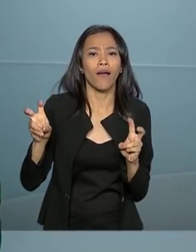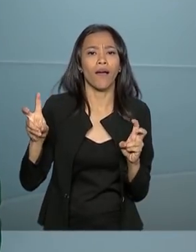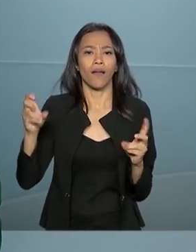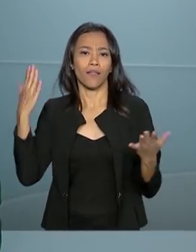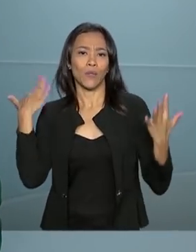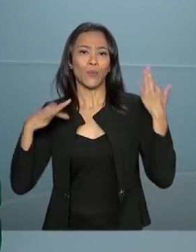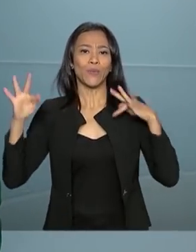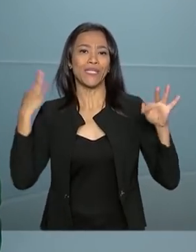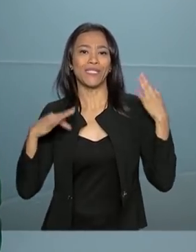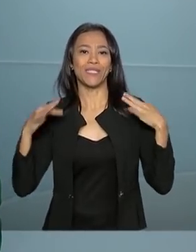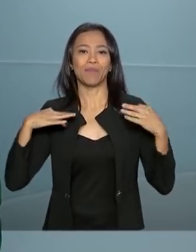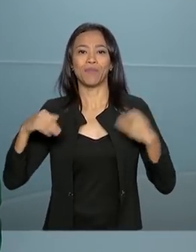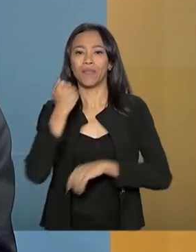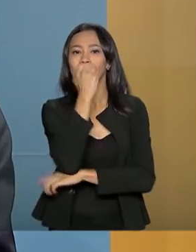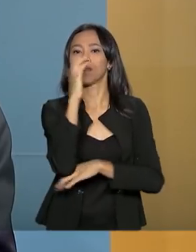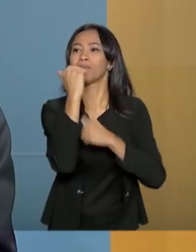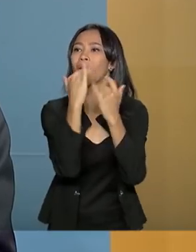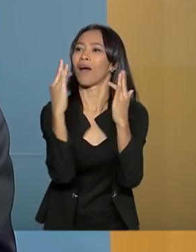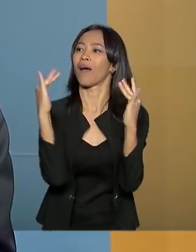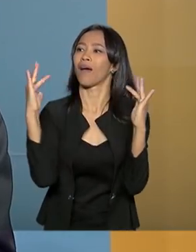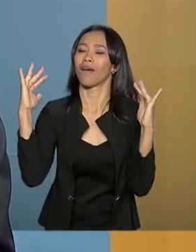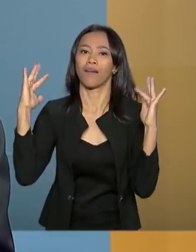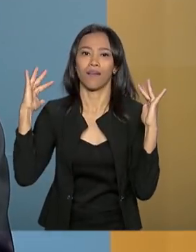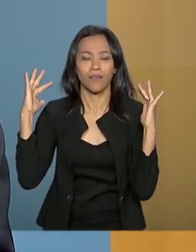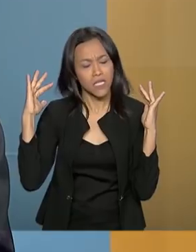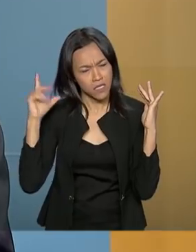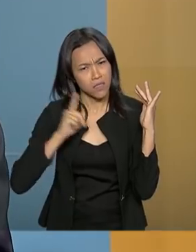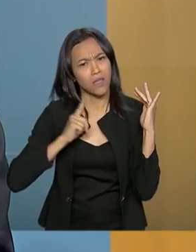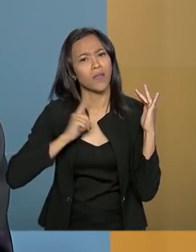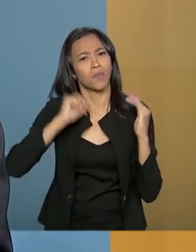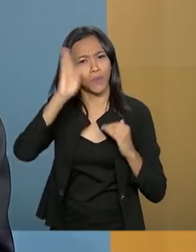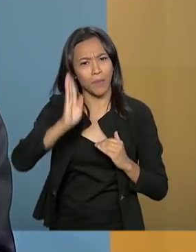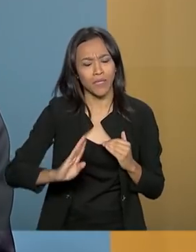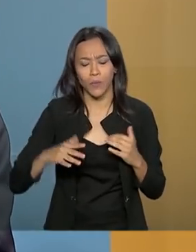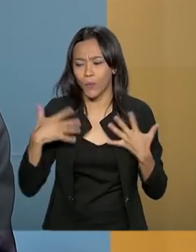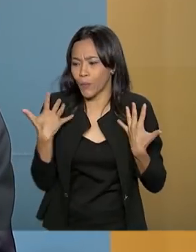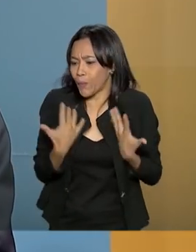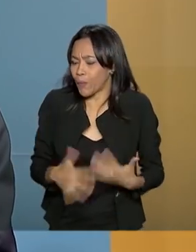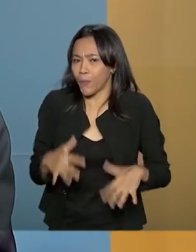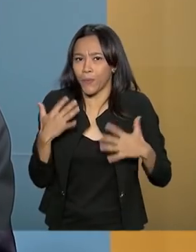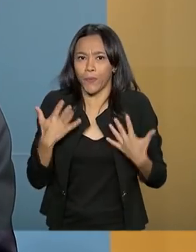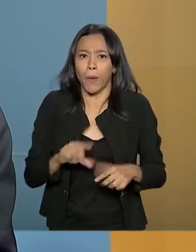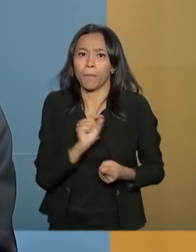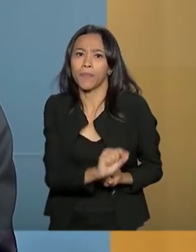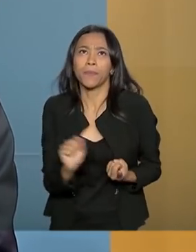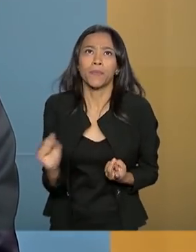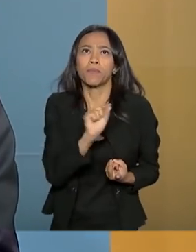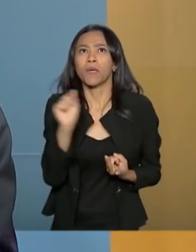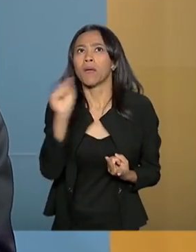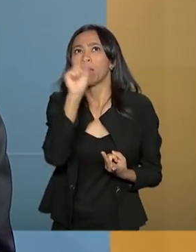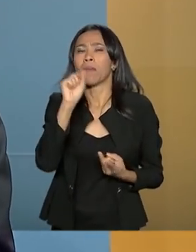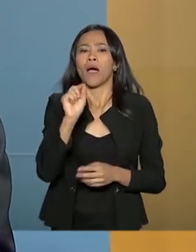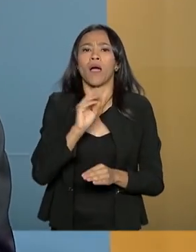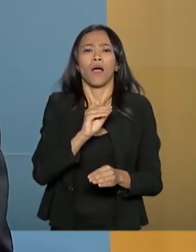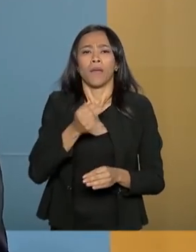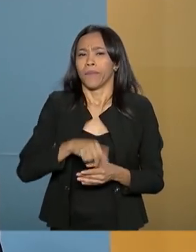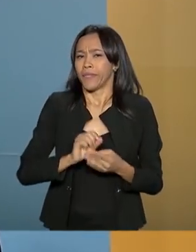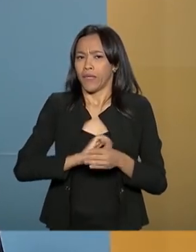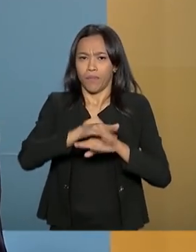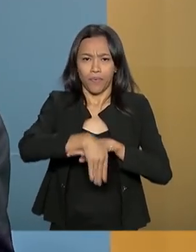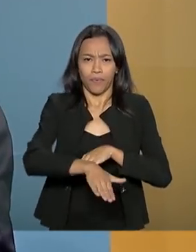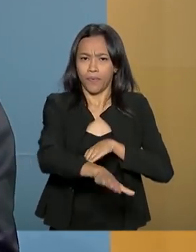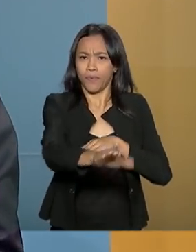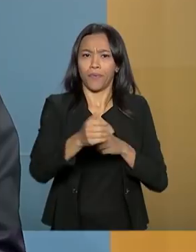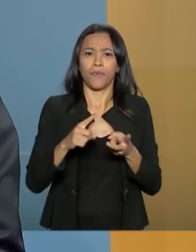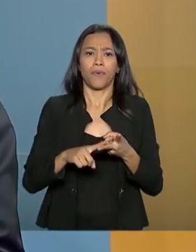unidades de conservação. Isso é muito importante. Nós temos no Brasil um grande número de unidades de conservação, lençóis maranhenses,